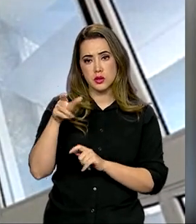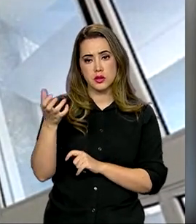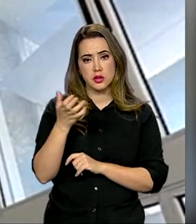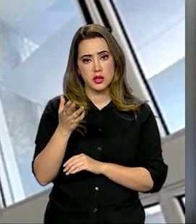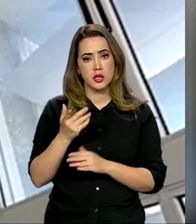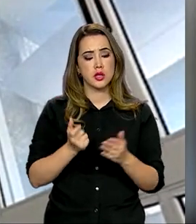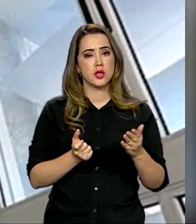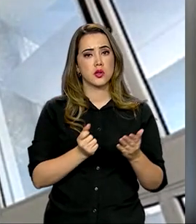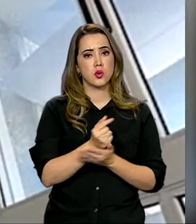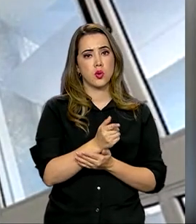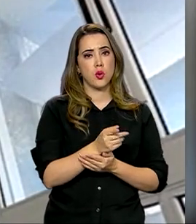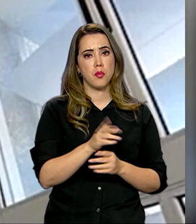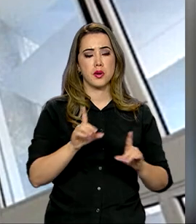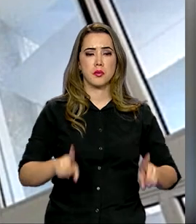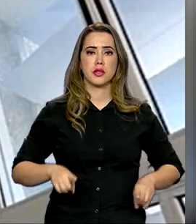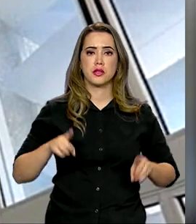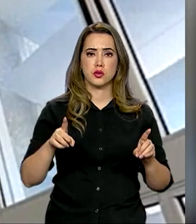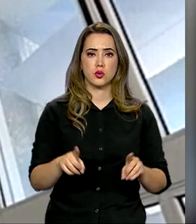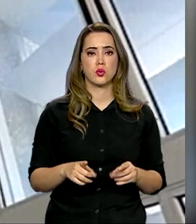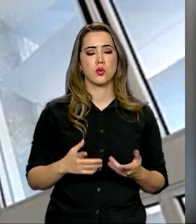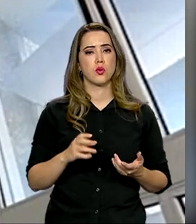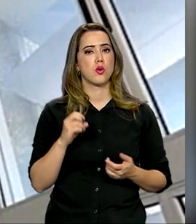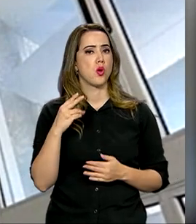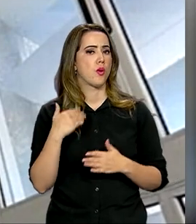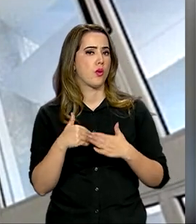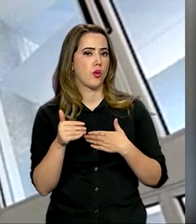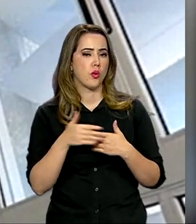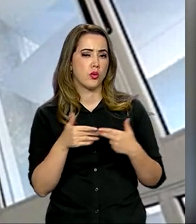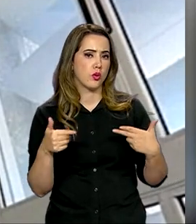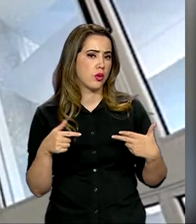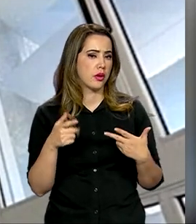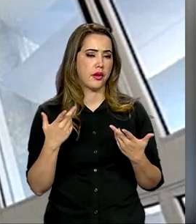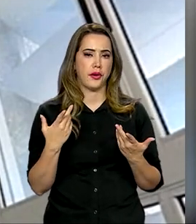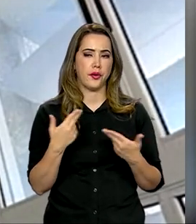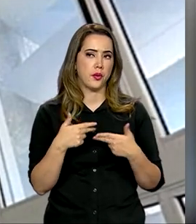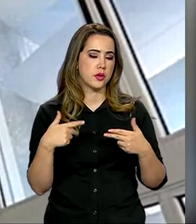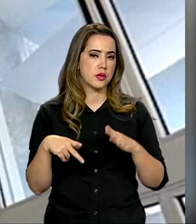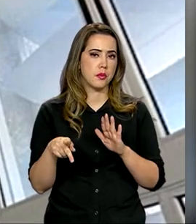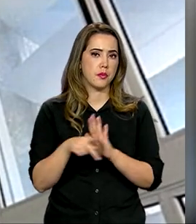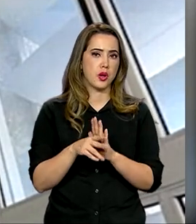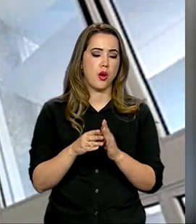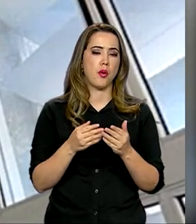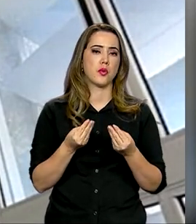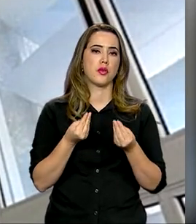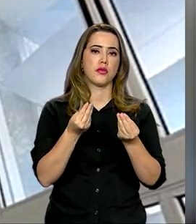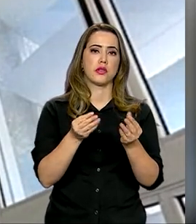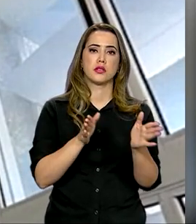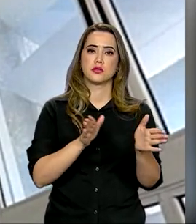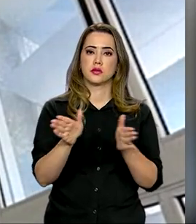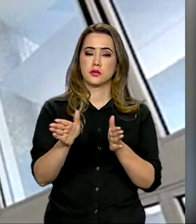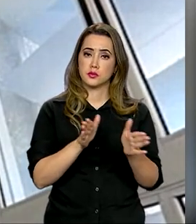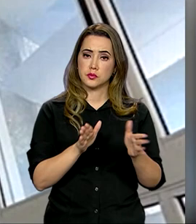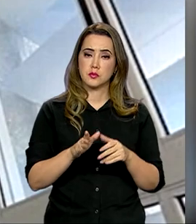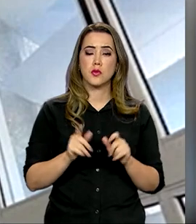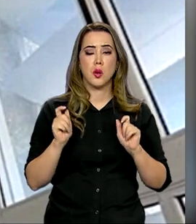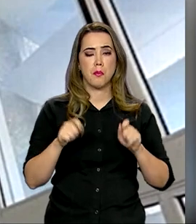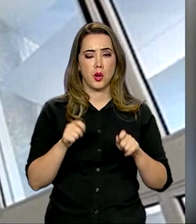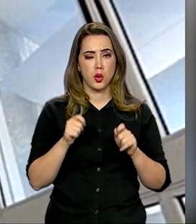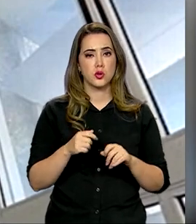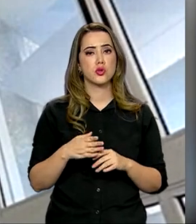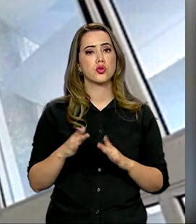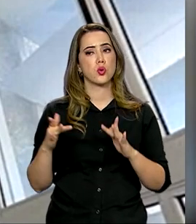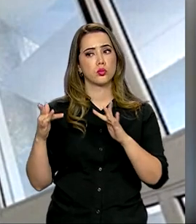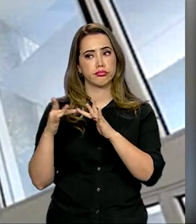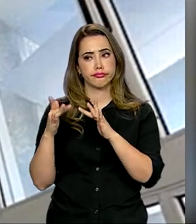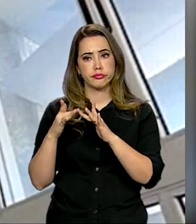queira comprar uma cadeira de roda ou algum aparelho de assistência assistiva, pode entrar